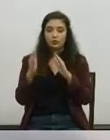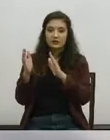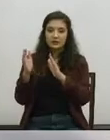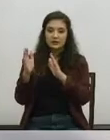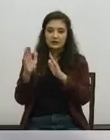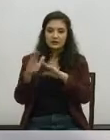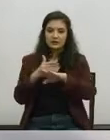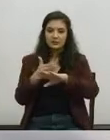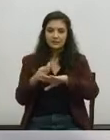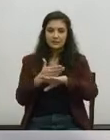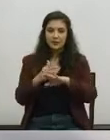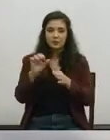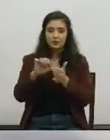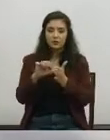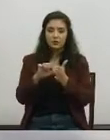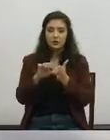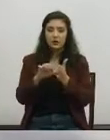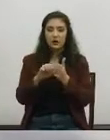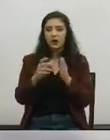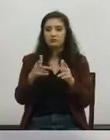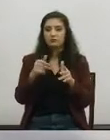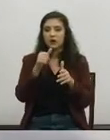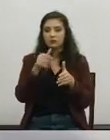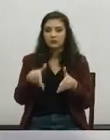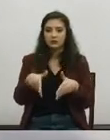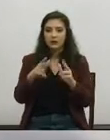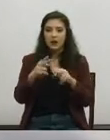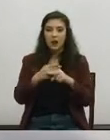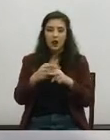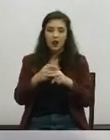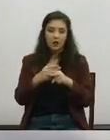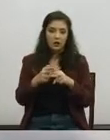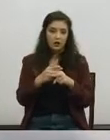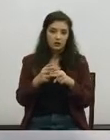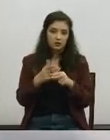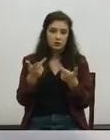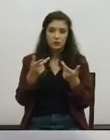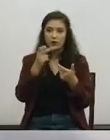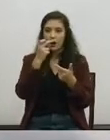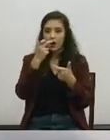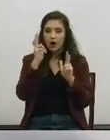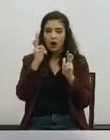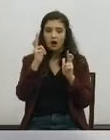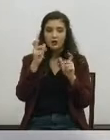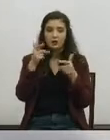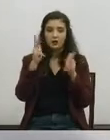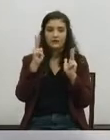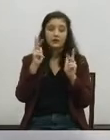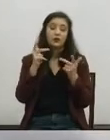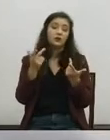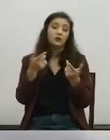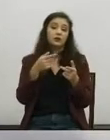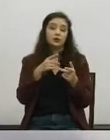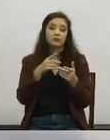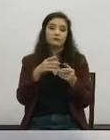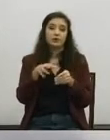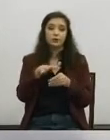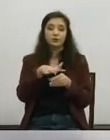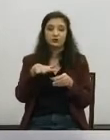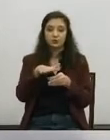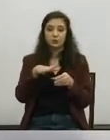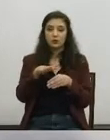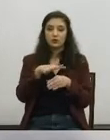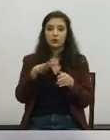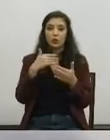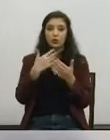a Ribeira de Alcântara ao ar livre. O que nós temos hoje em dia é uma situação de uma barreira